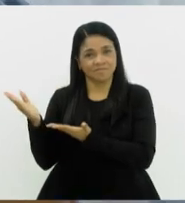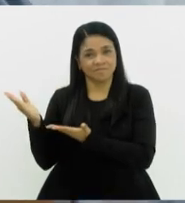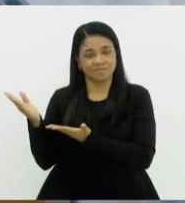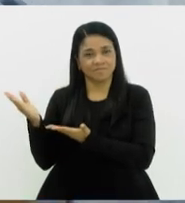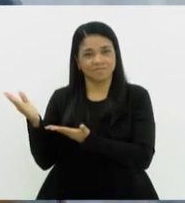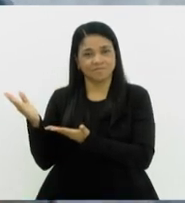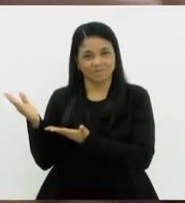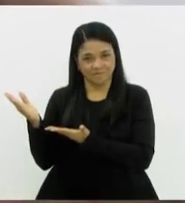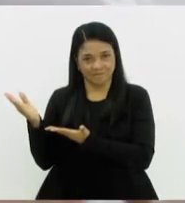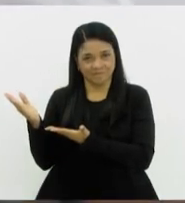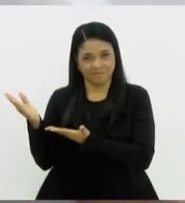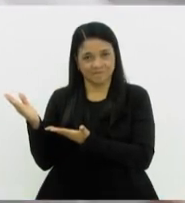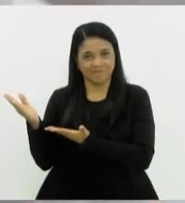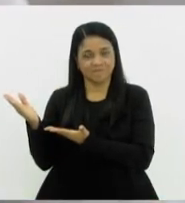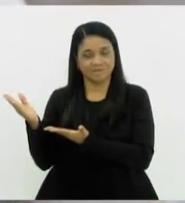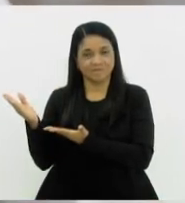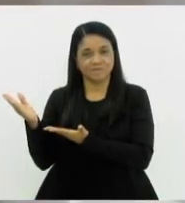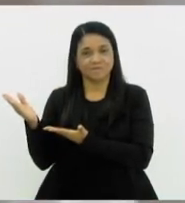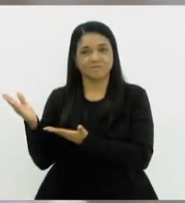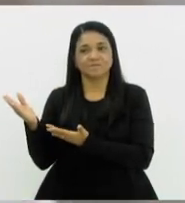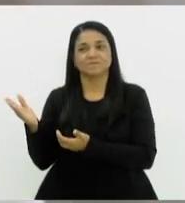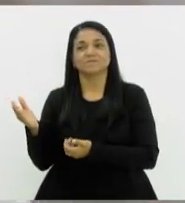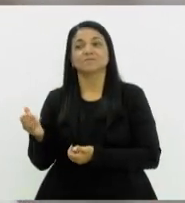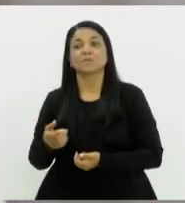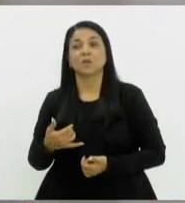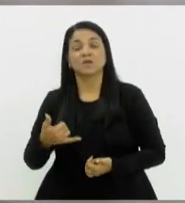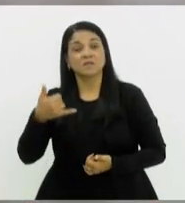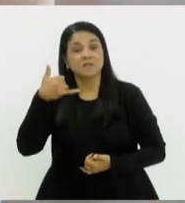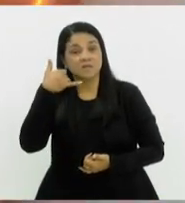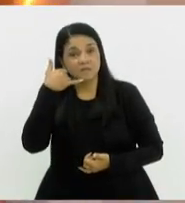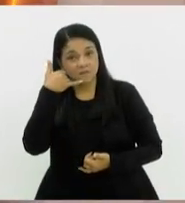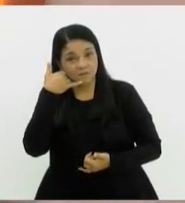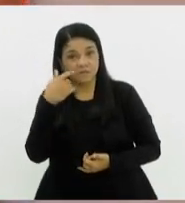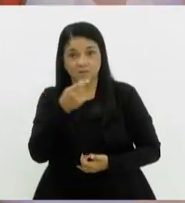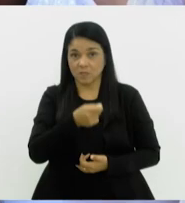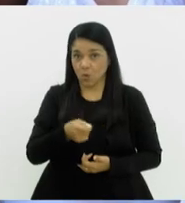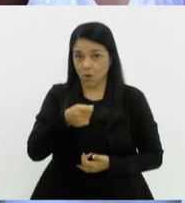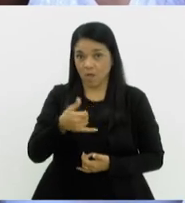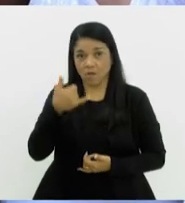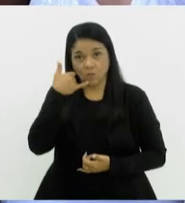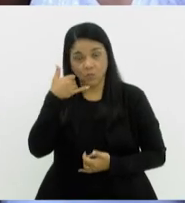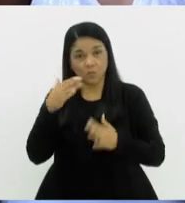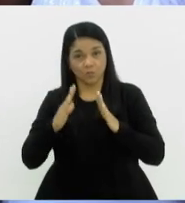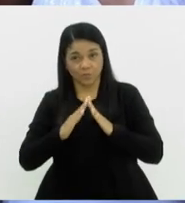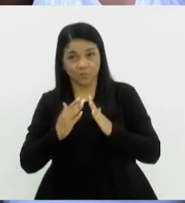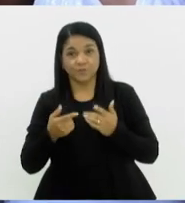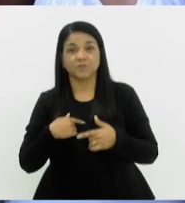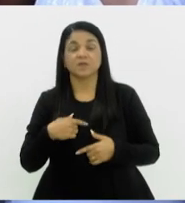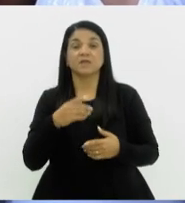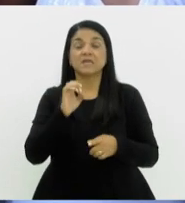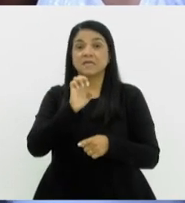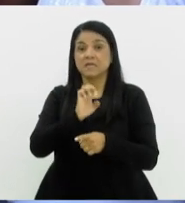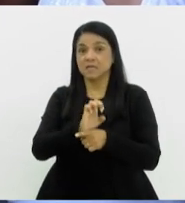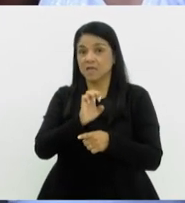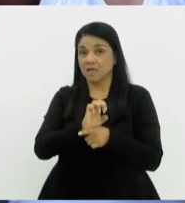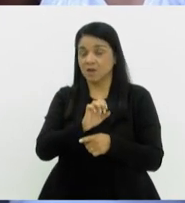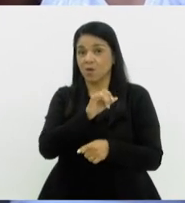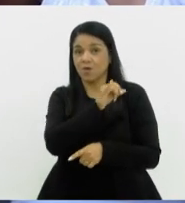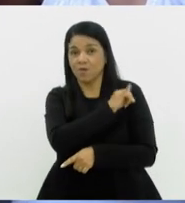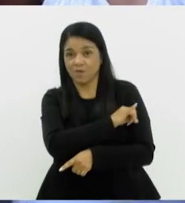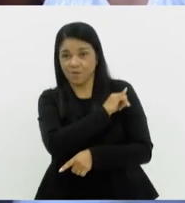-3350 para chamadas de fixo ou celular. Gestantes cariocas em situação de